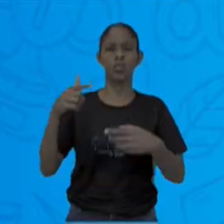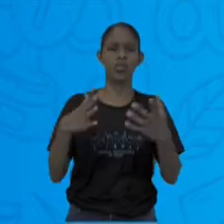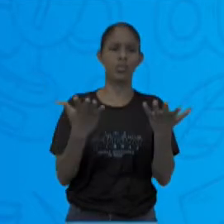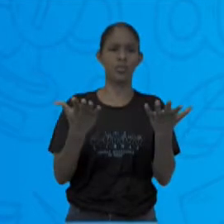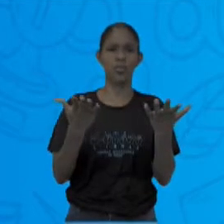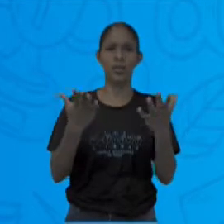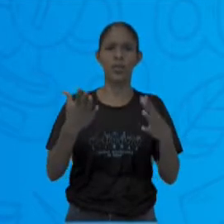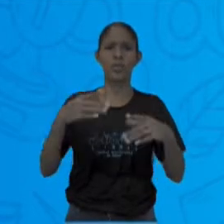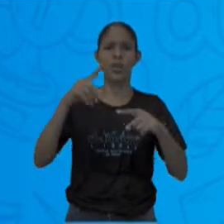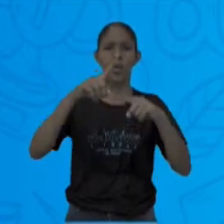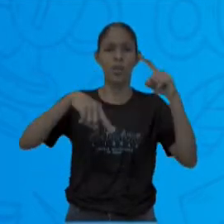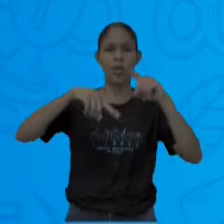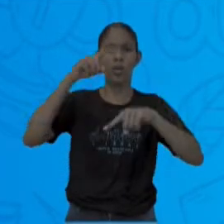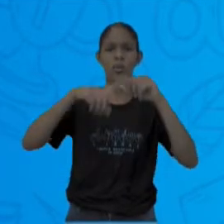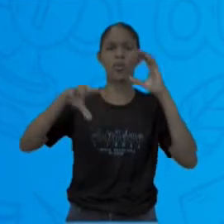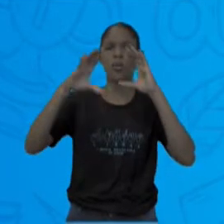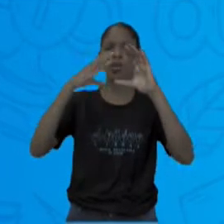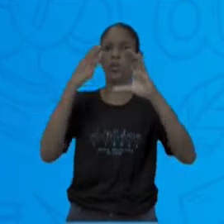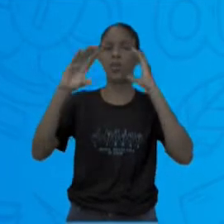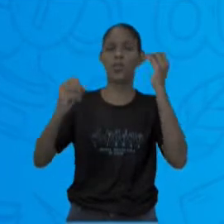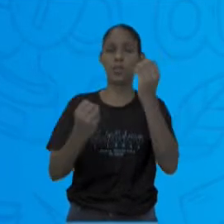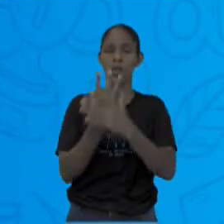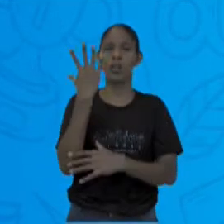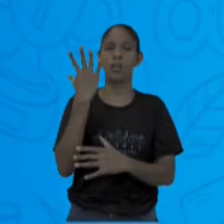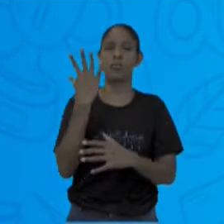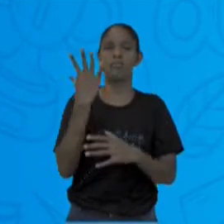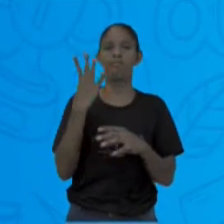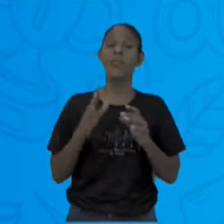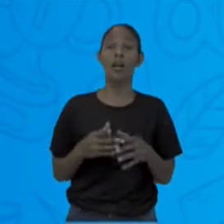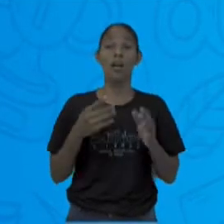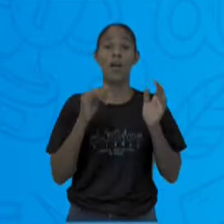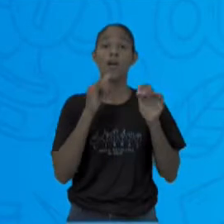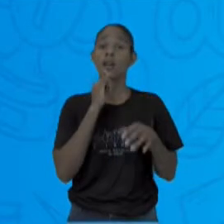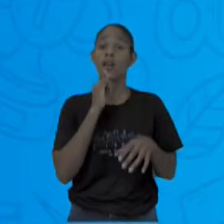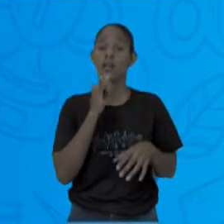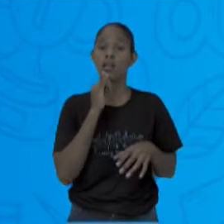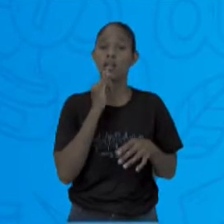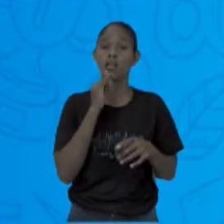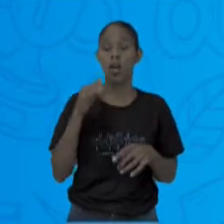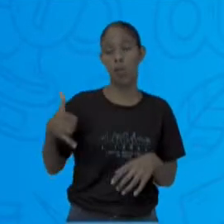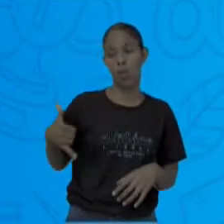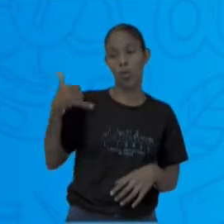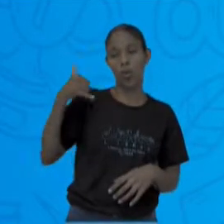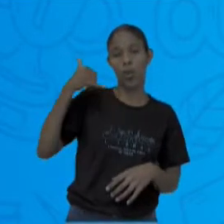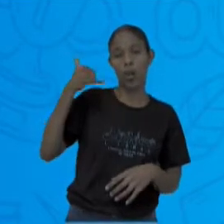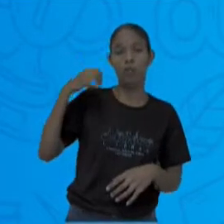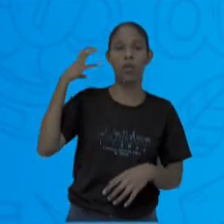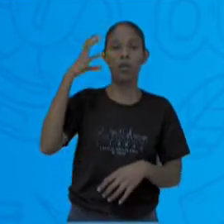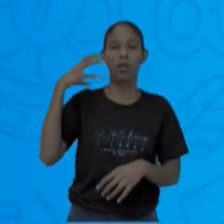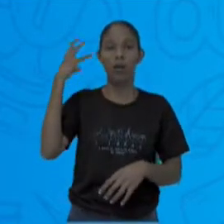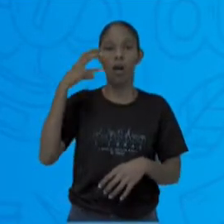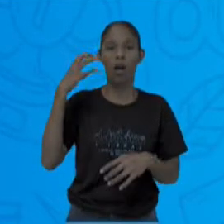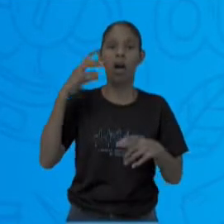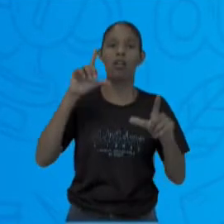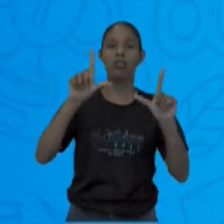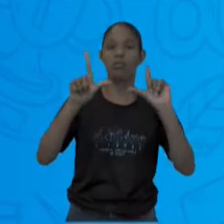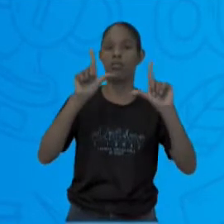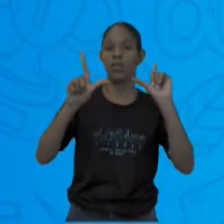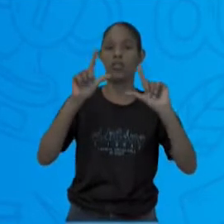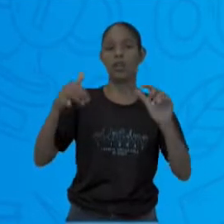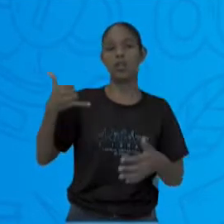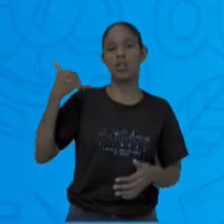comunicação foram inventados, com destaque para o telefone, rádio, televisão,